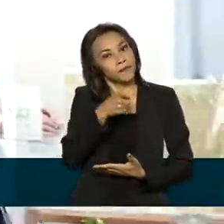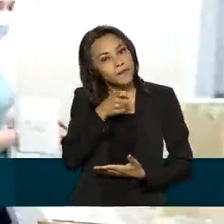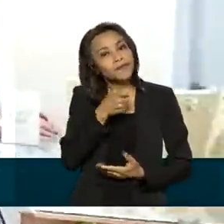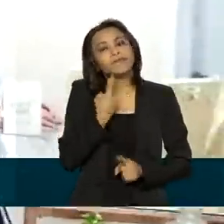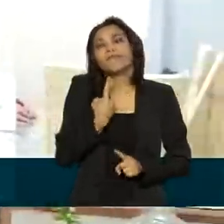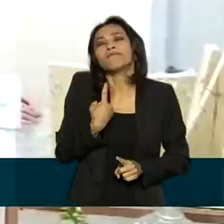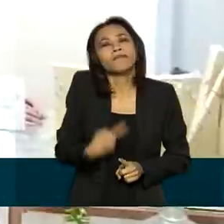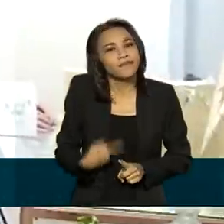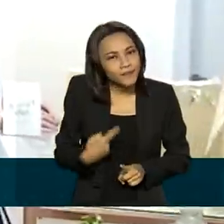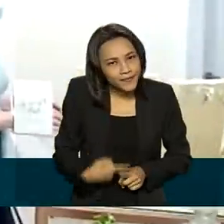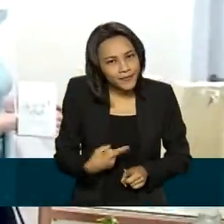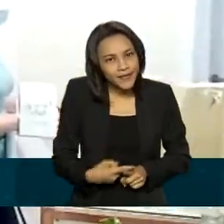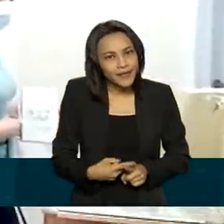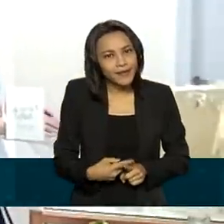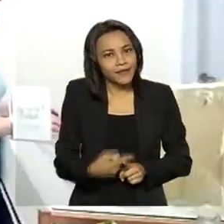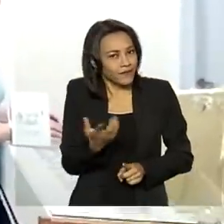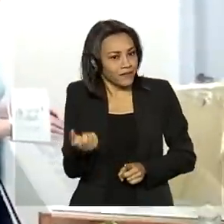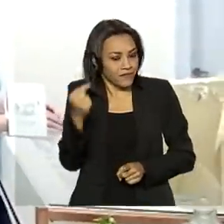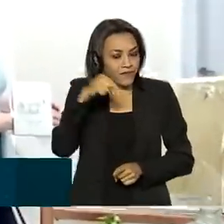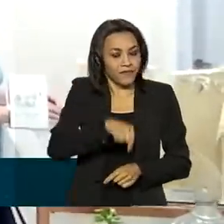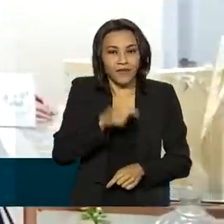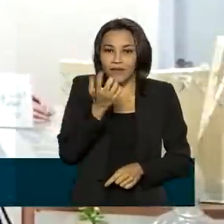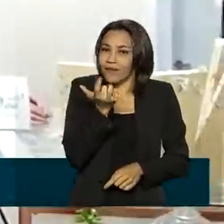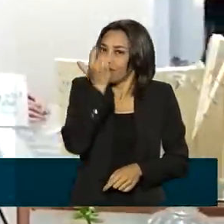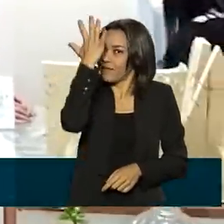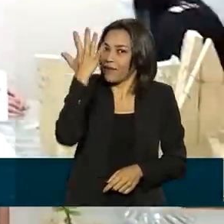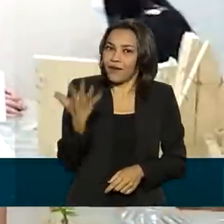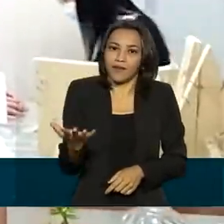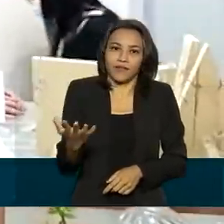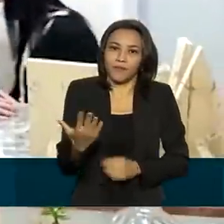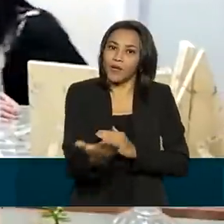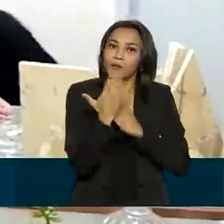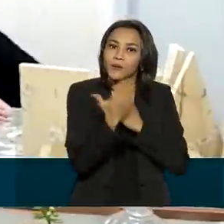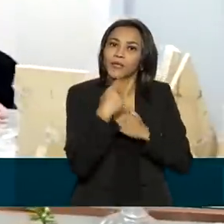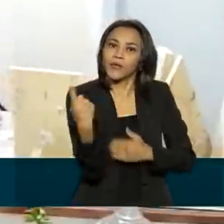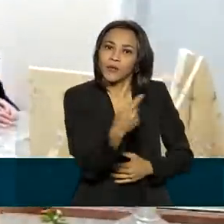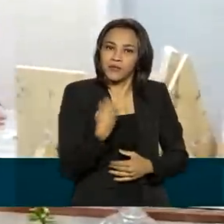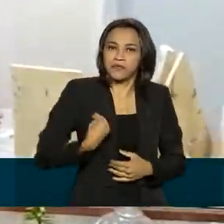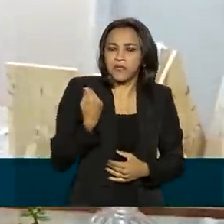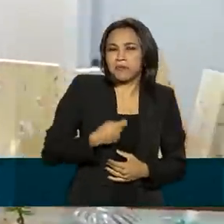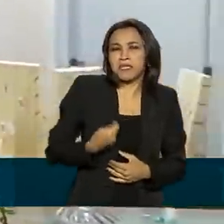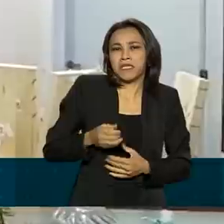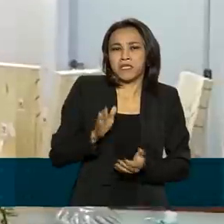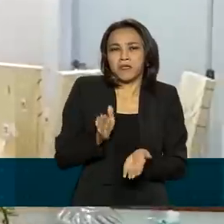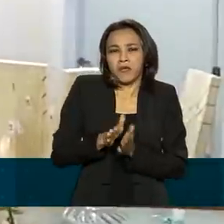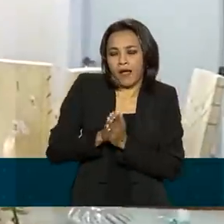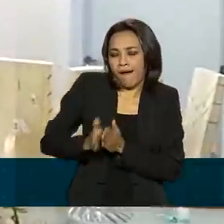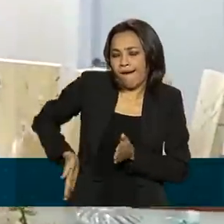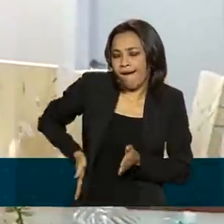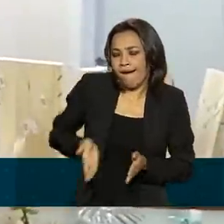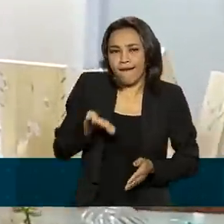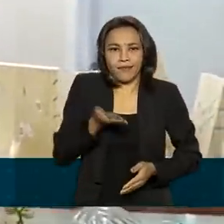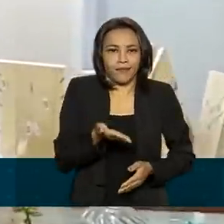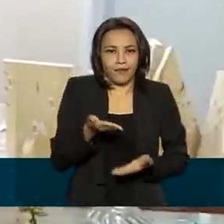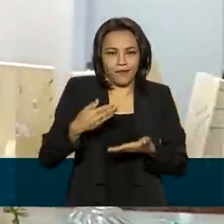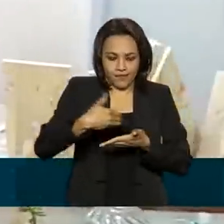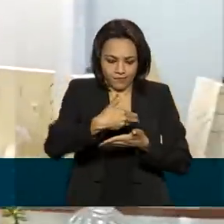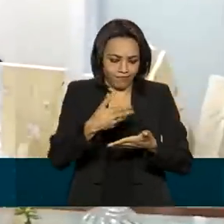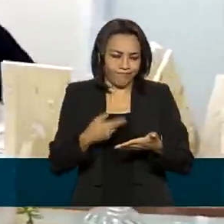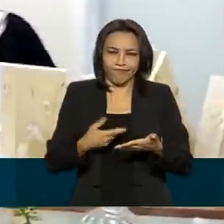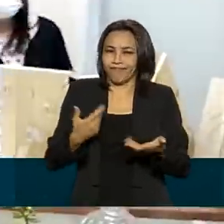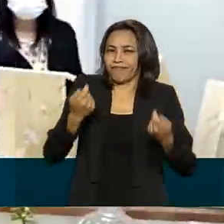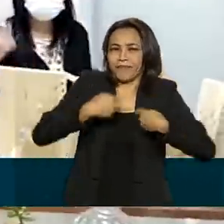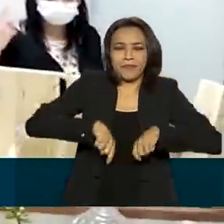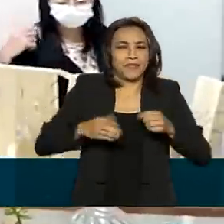quê? Veio para facilitar a vida da gente. Eu não preciso carregar carteira. Eu não preciso ter a